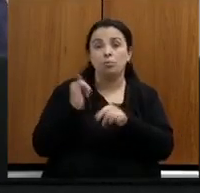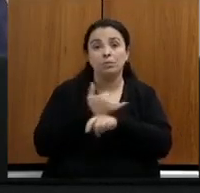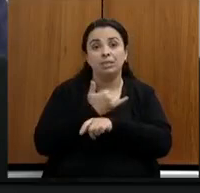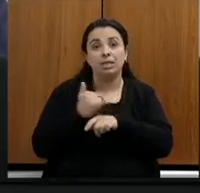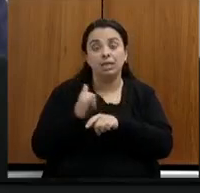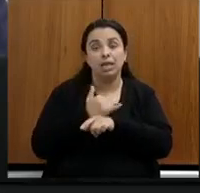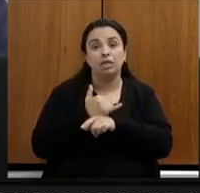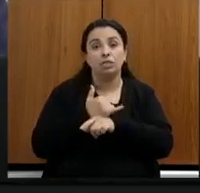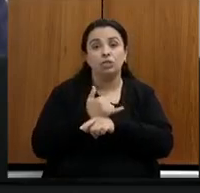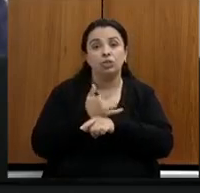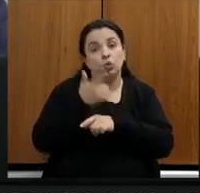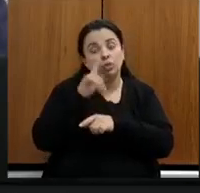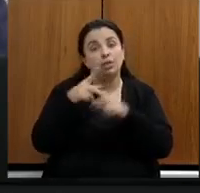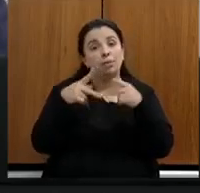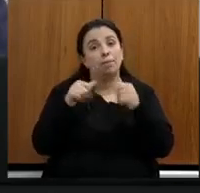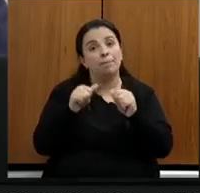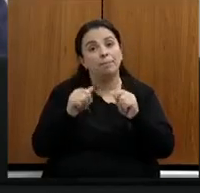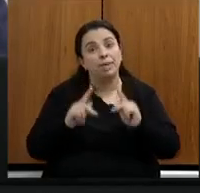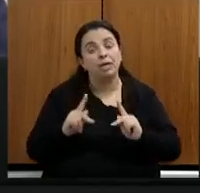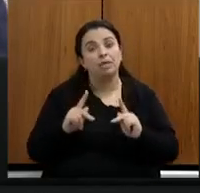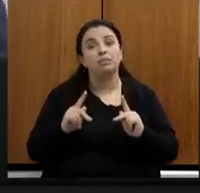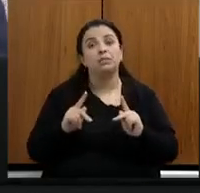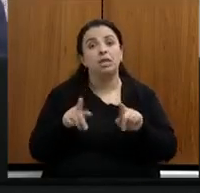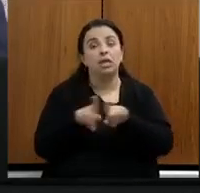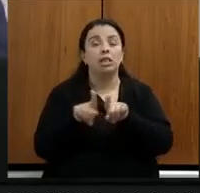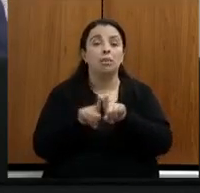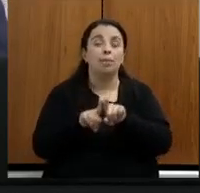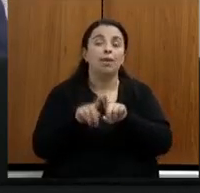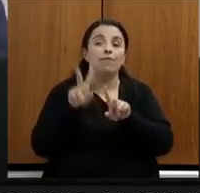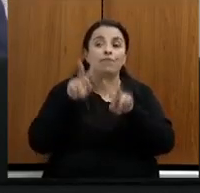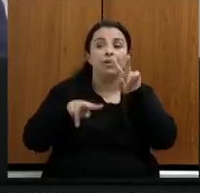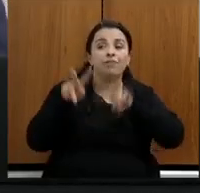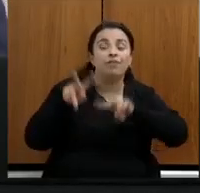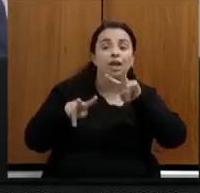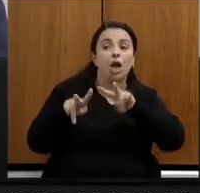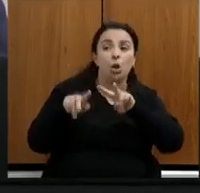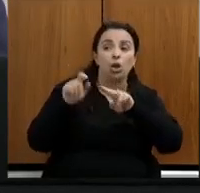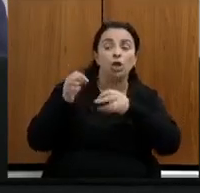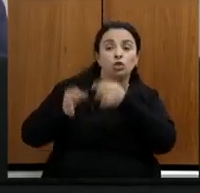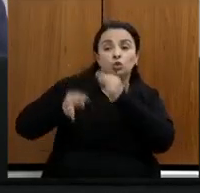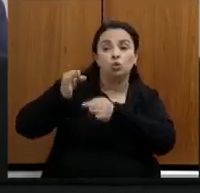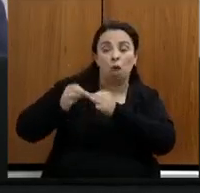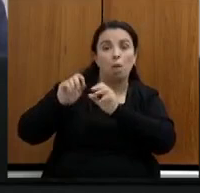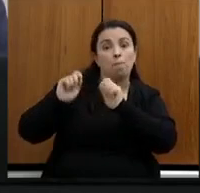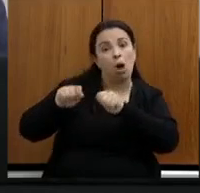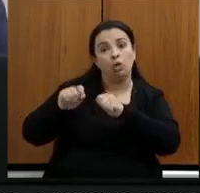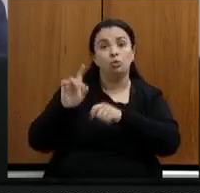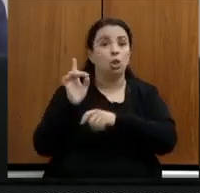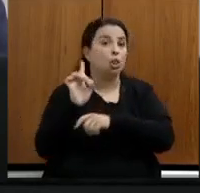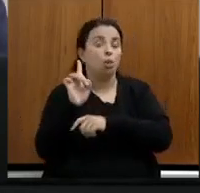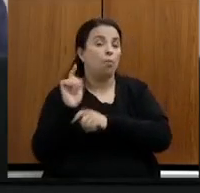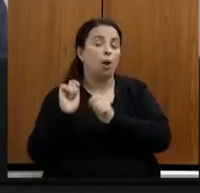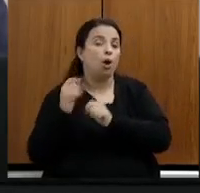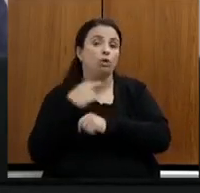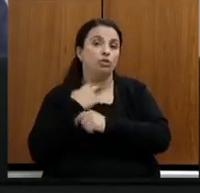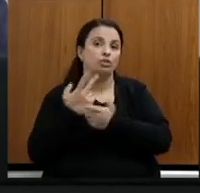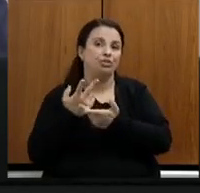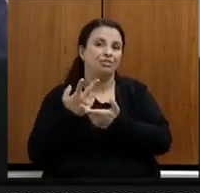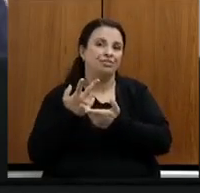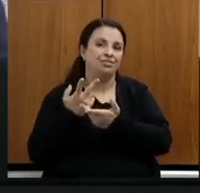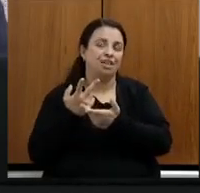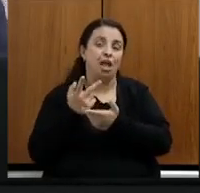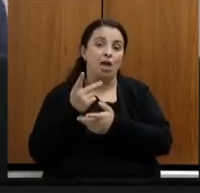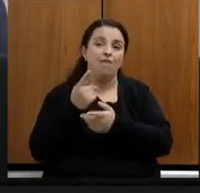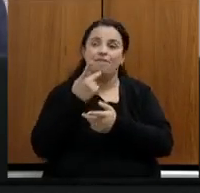pacificação e de verificação jurídica do que é viável e do que não é viável nós não podemos vender esperança para ninguém